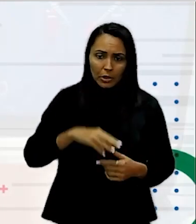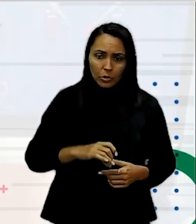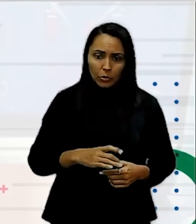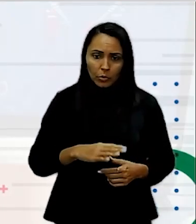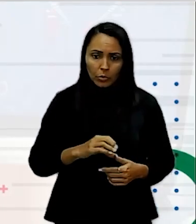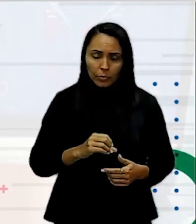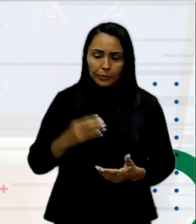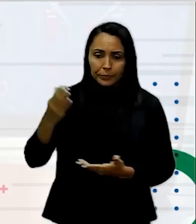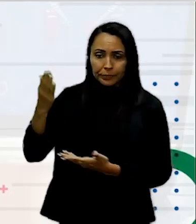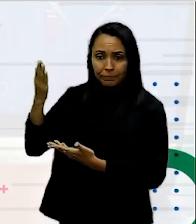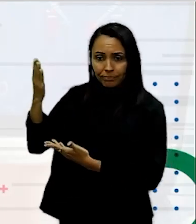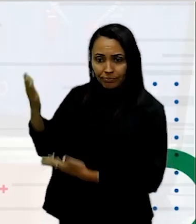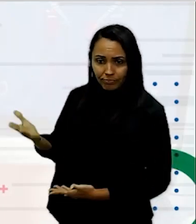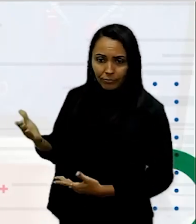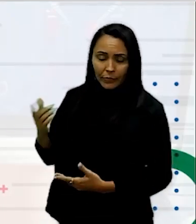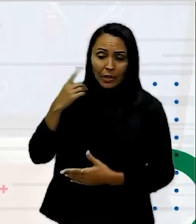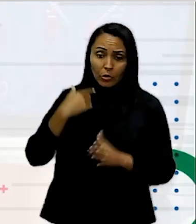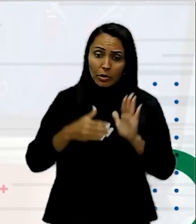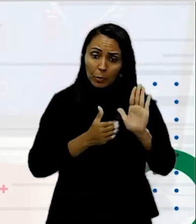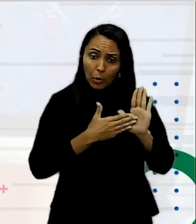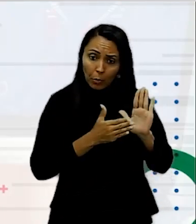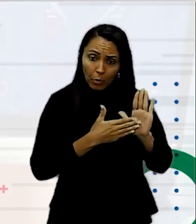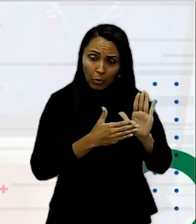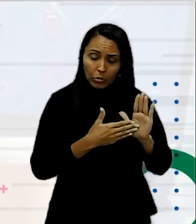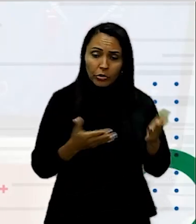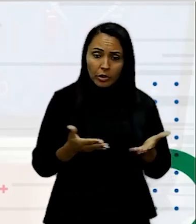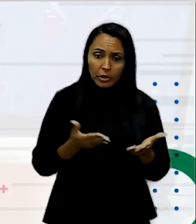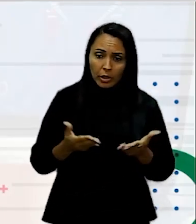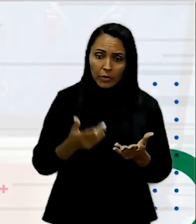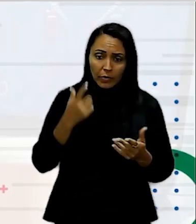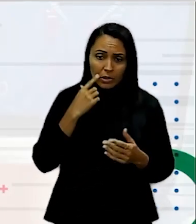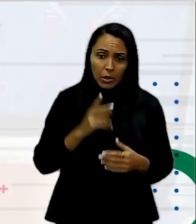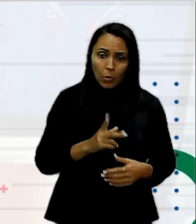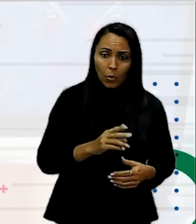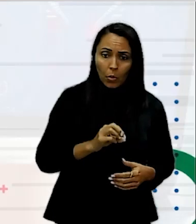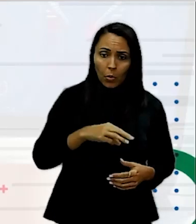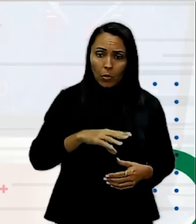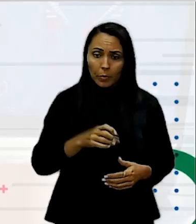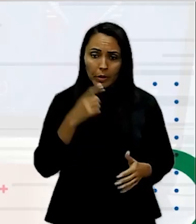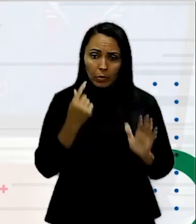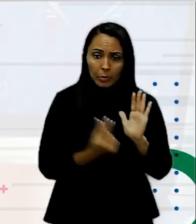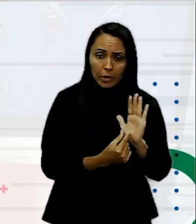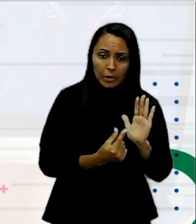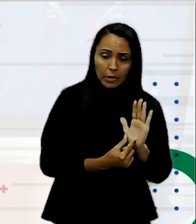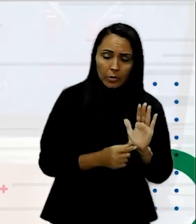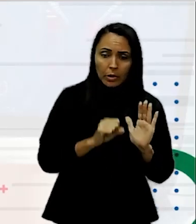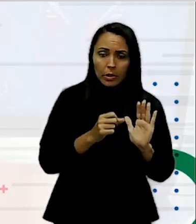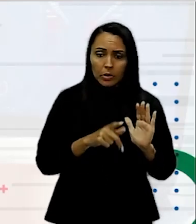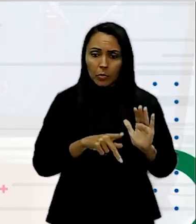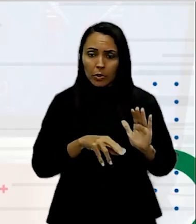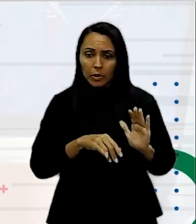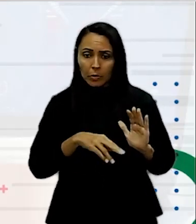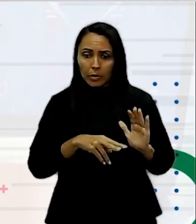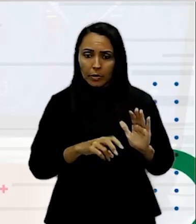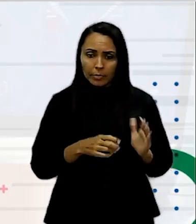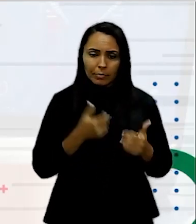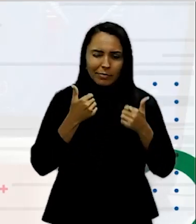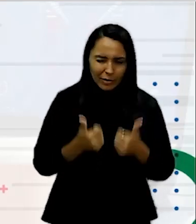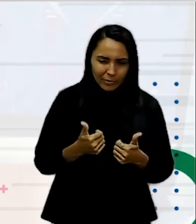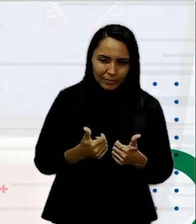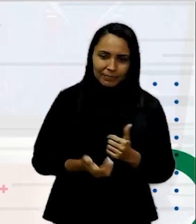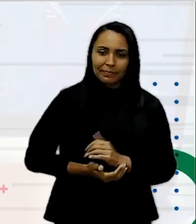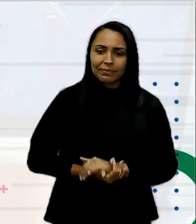para o período de alta A nossa proposta aqui é fazer uma tela de home de aplicativo de streaming, certo? Funcional